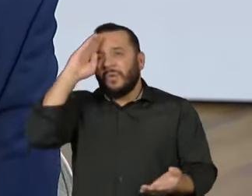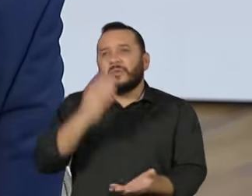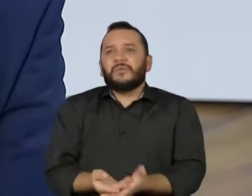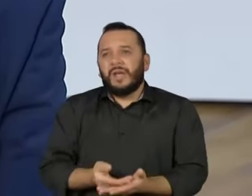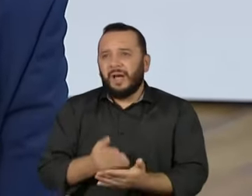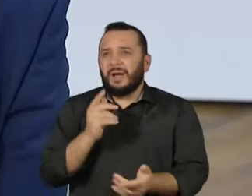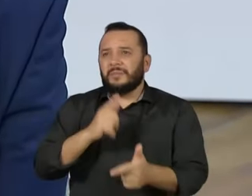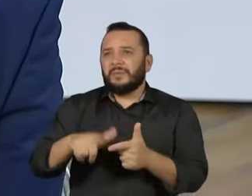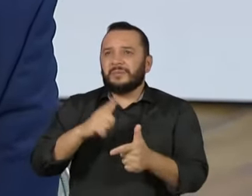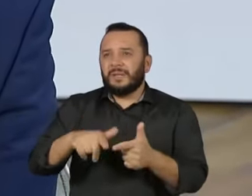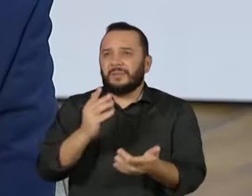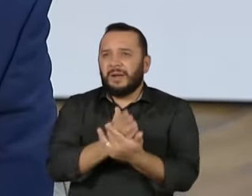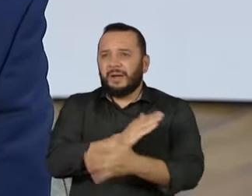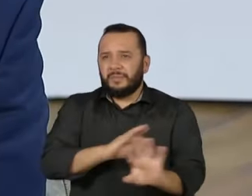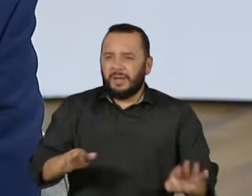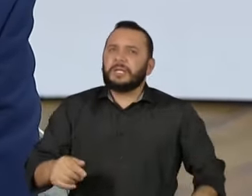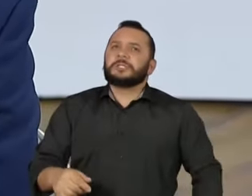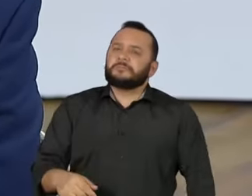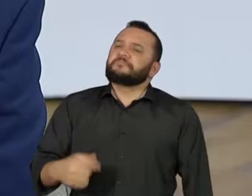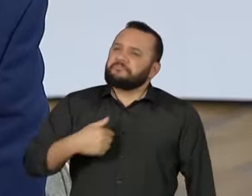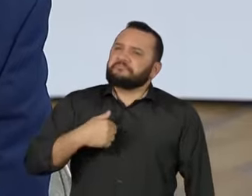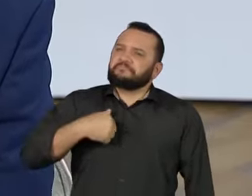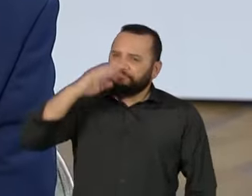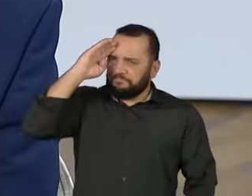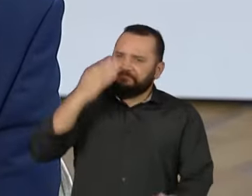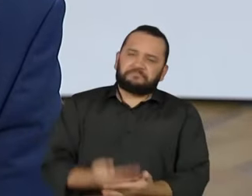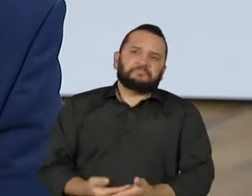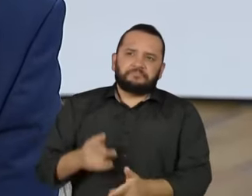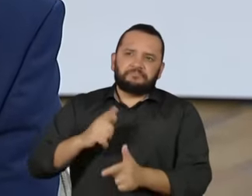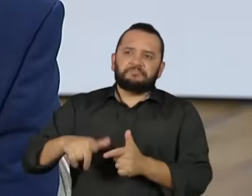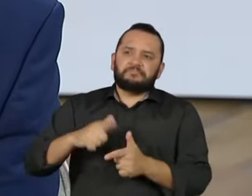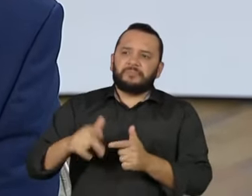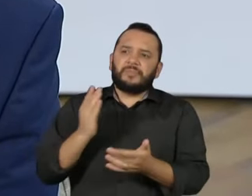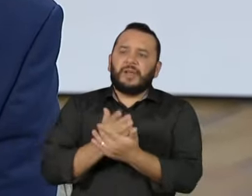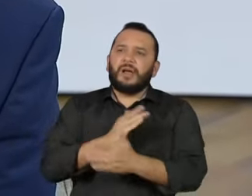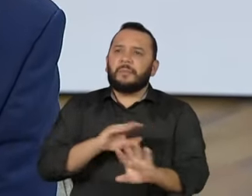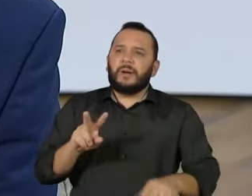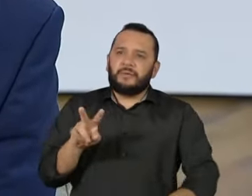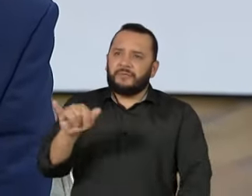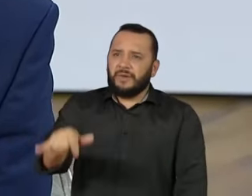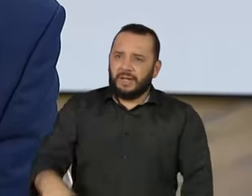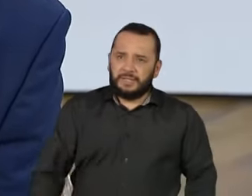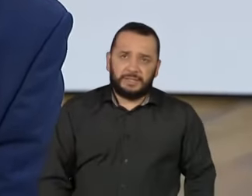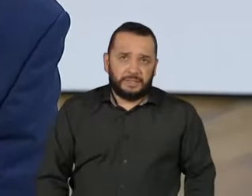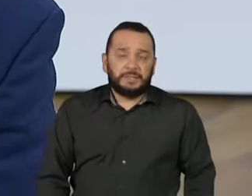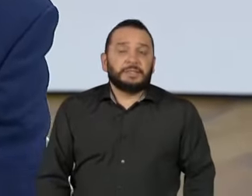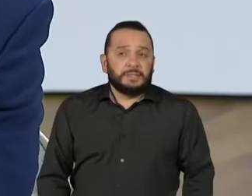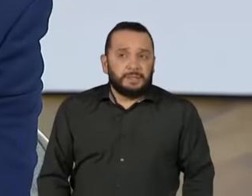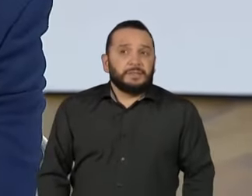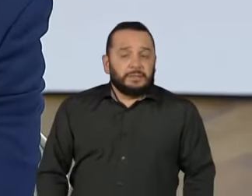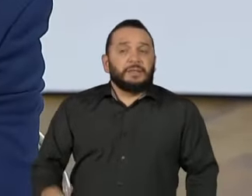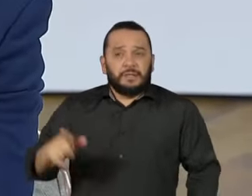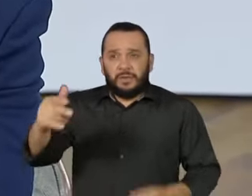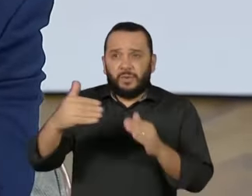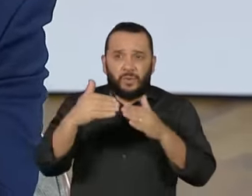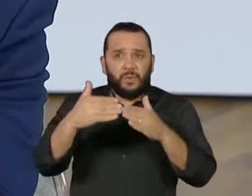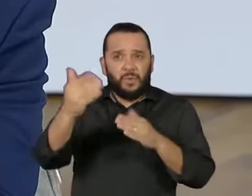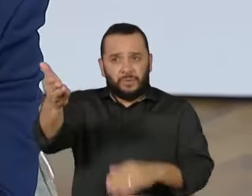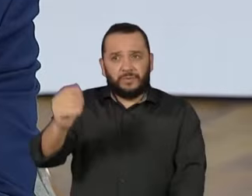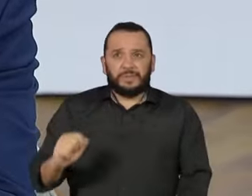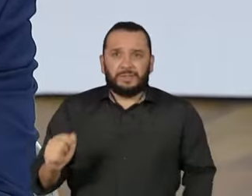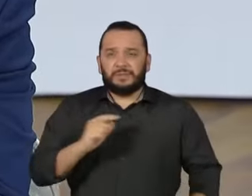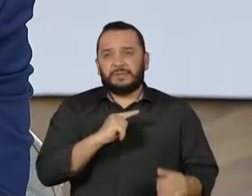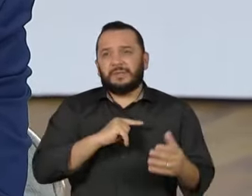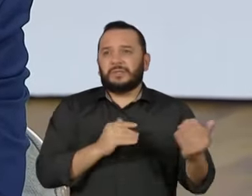Você tocou aí numa série de questões que precisam ser superadas que eu estou assinando embaixo, né? Você pega um